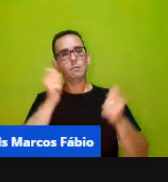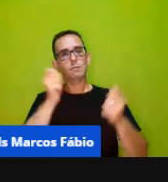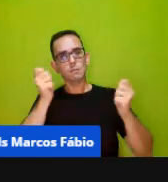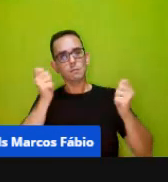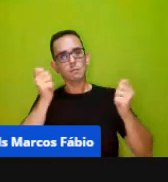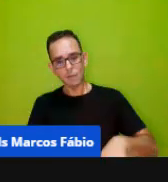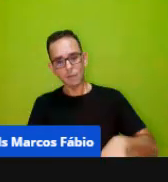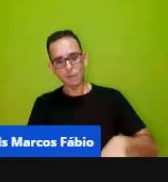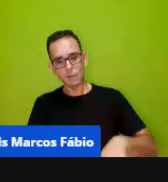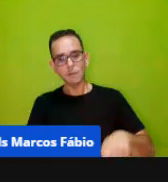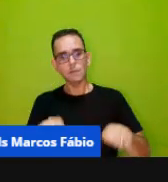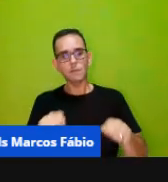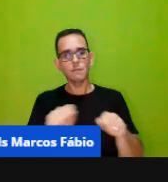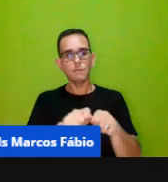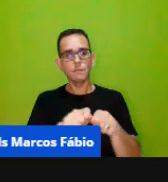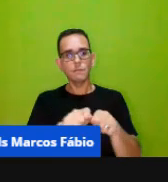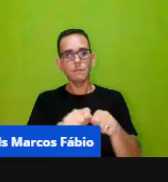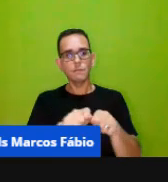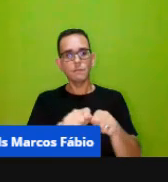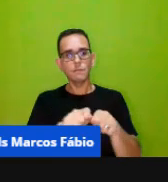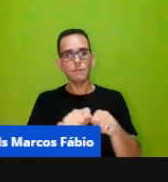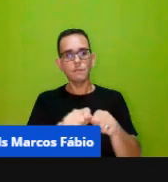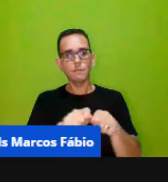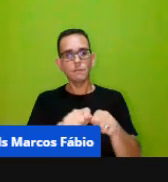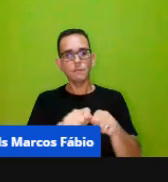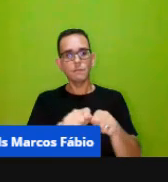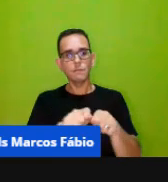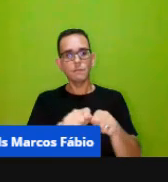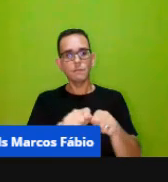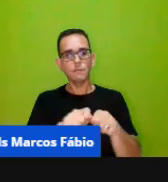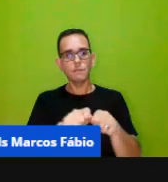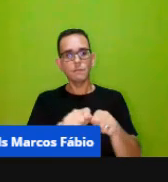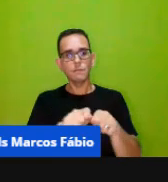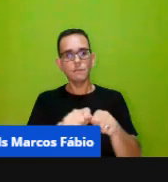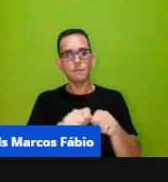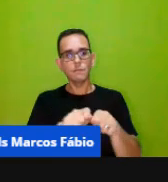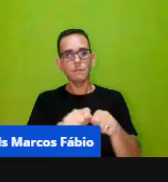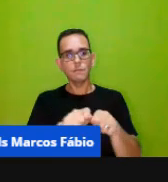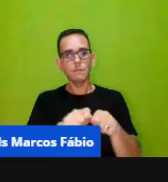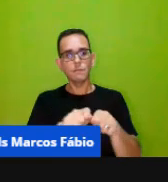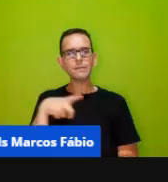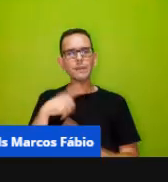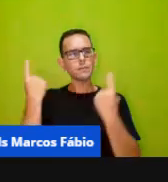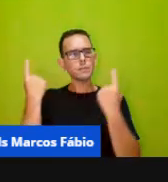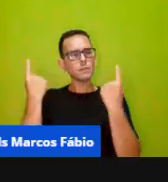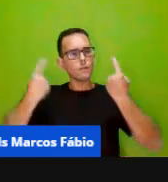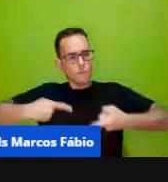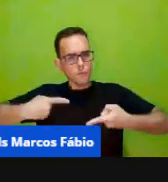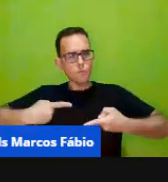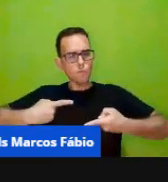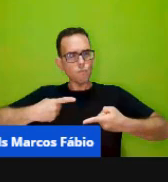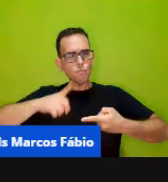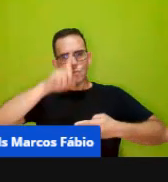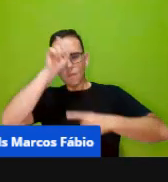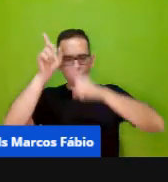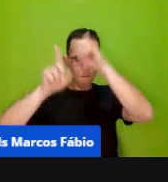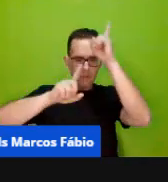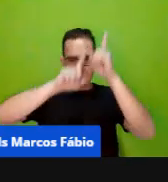para vocês o seguinte, que a escola tem, e o professor ele tem esse desafio, né, de criar essa